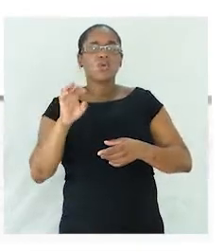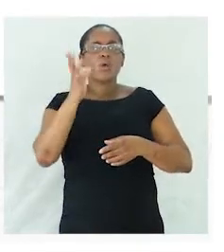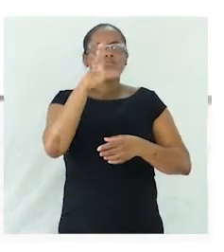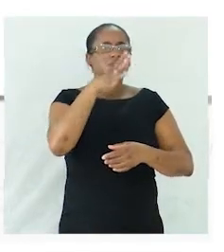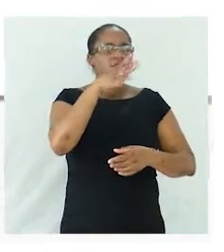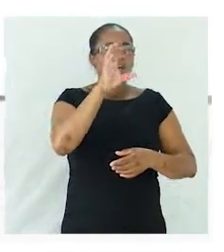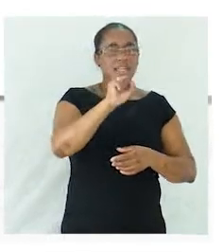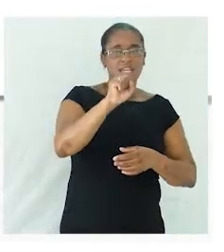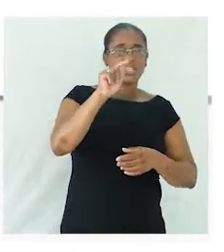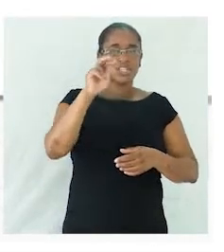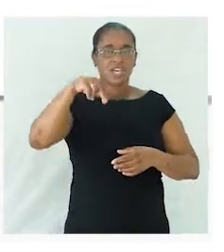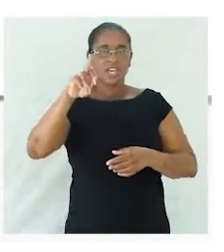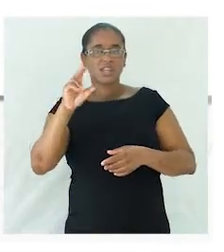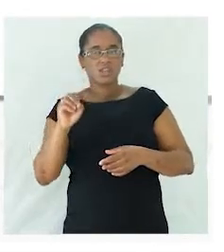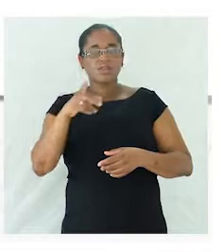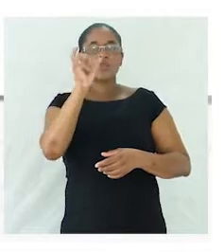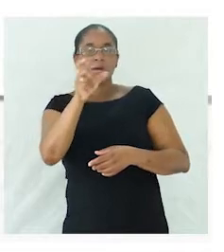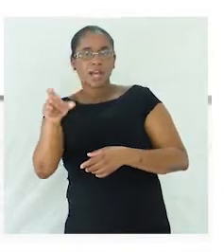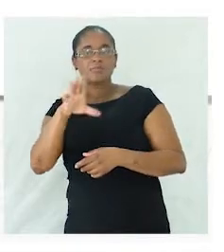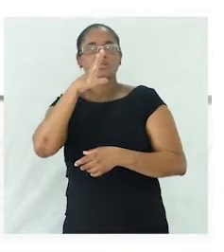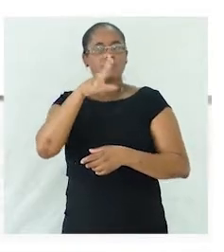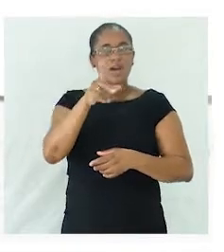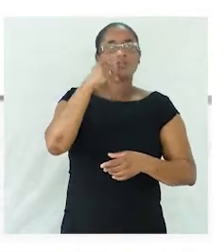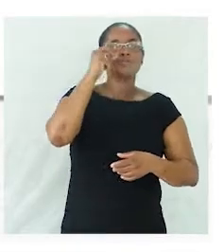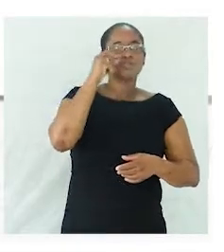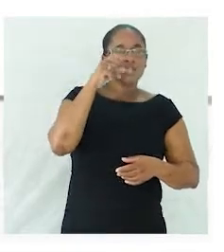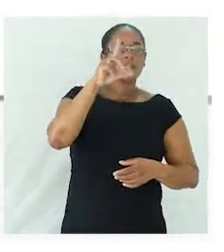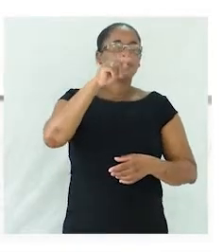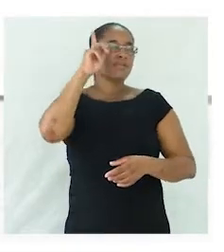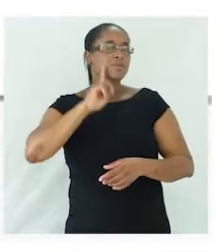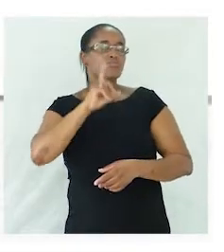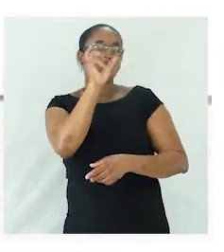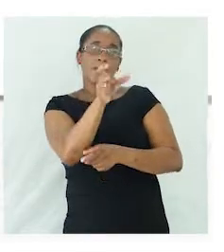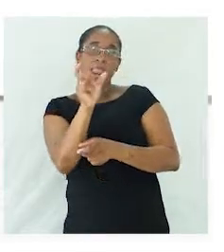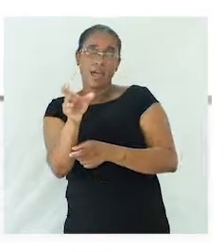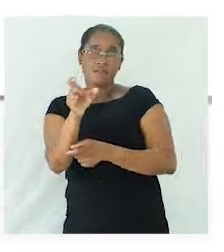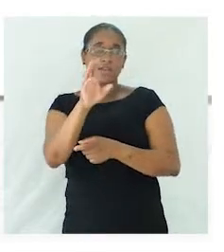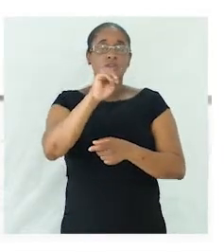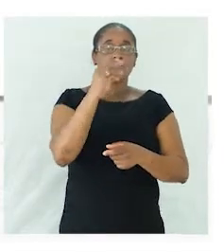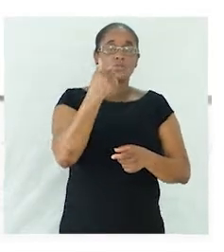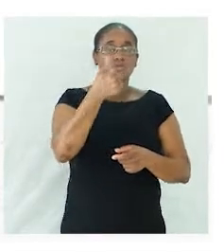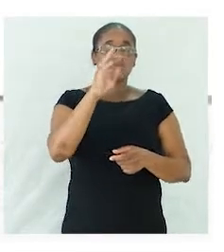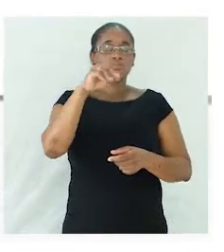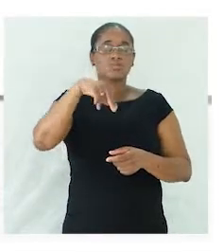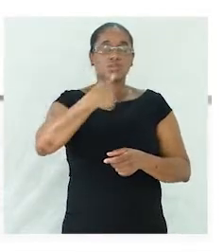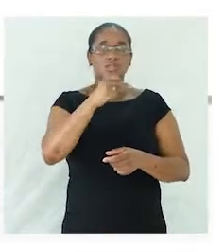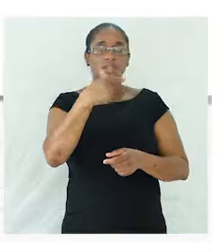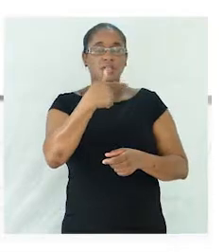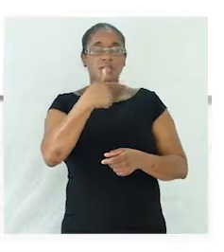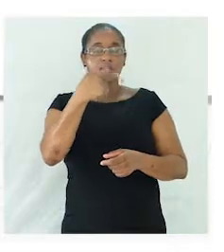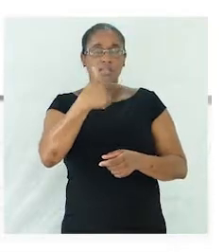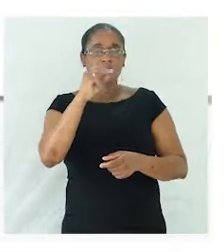palavras, estamos a referir masculino e feminino das palavras. No caso do substantivo, é a mesma coisa. Temos